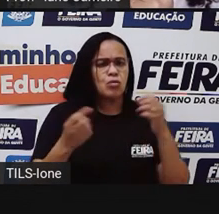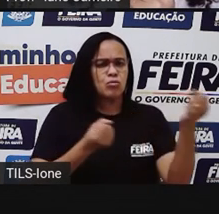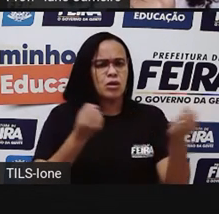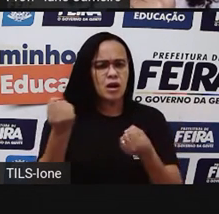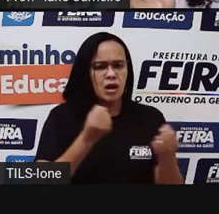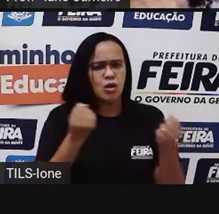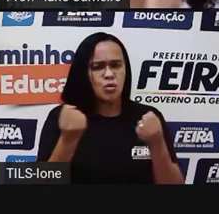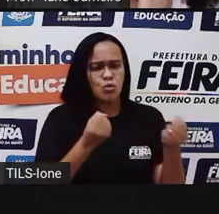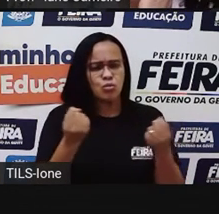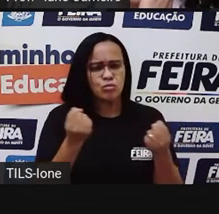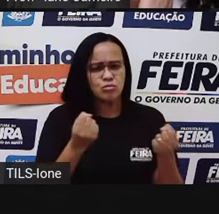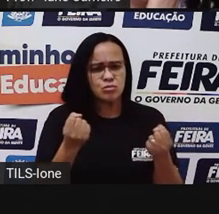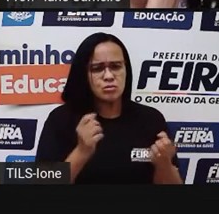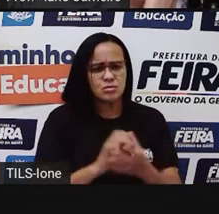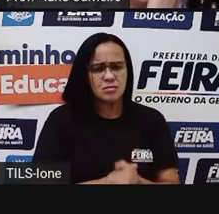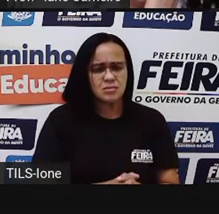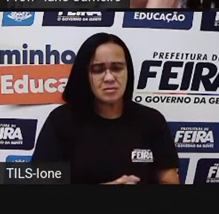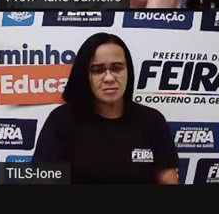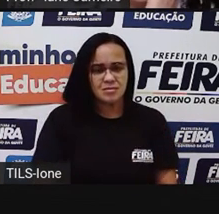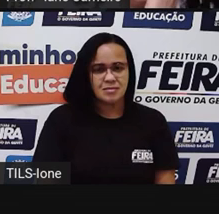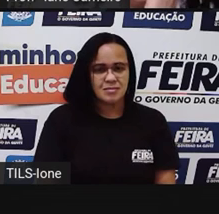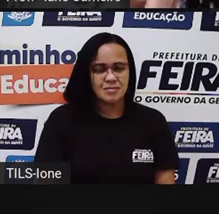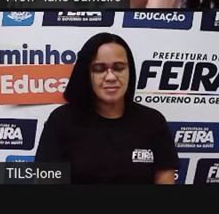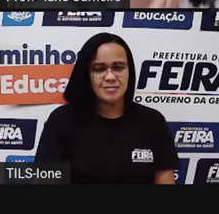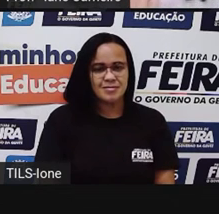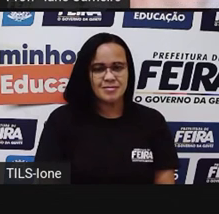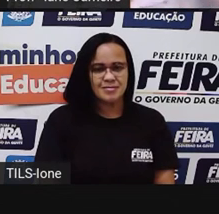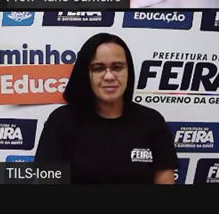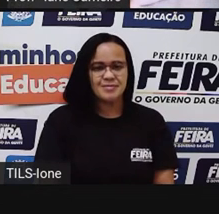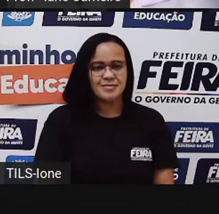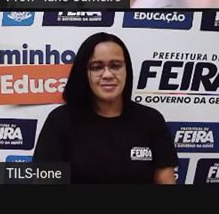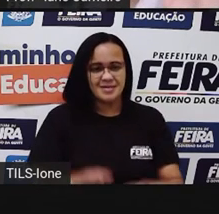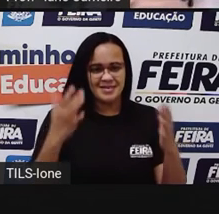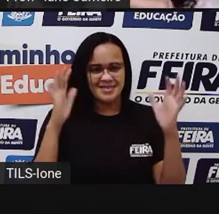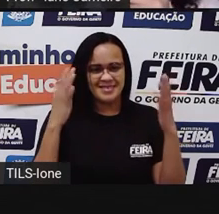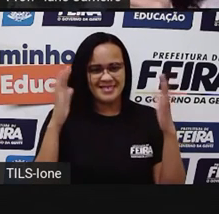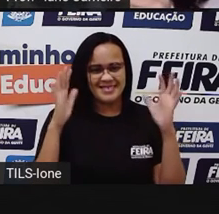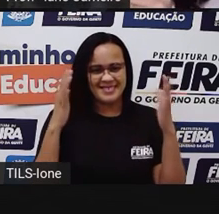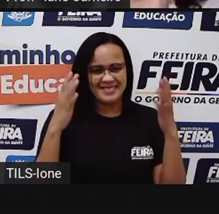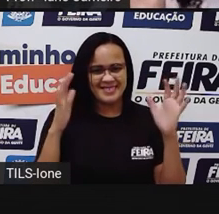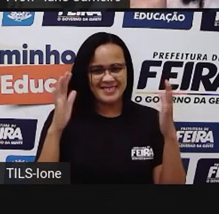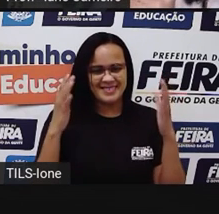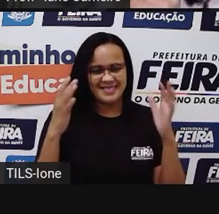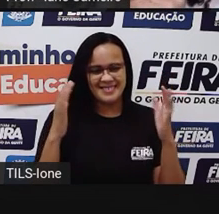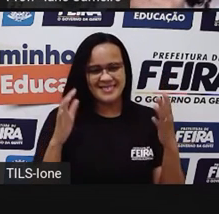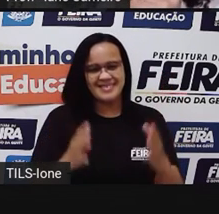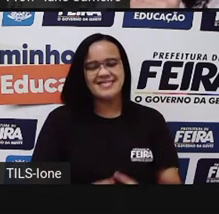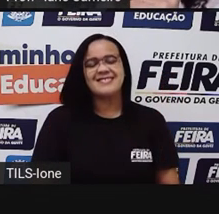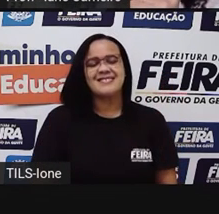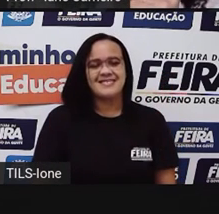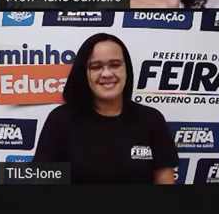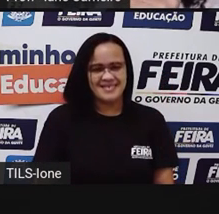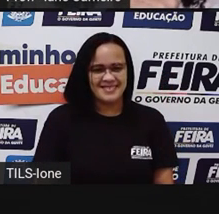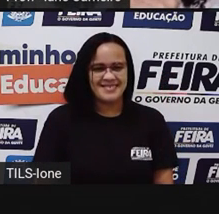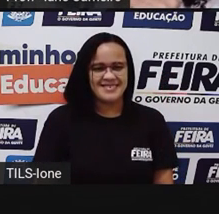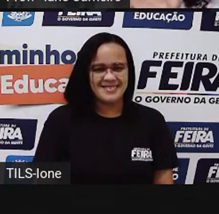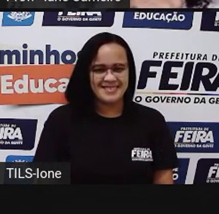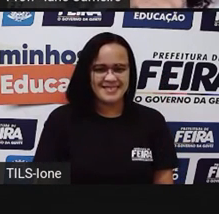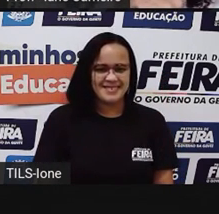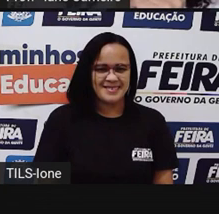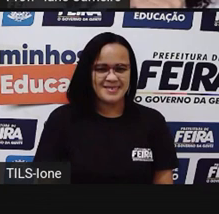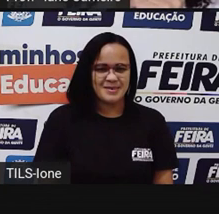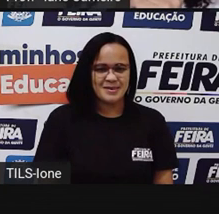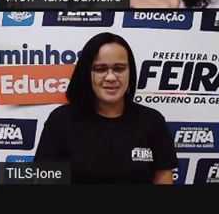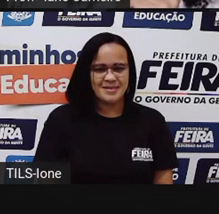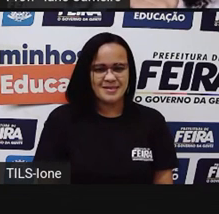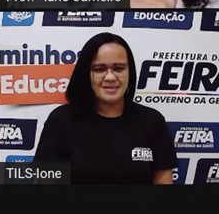Número 1. A Pró falou errado, não acredito. Ah, acertei. A Pró errou. Onde está o carro?